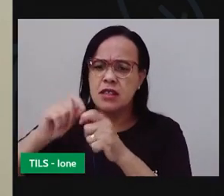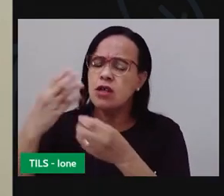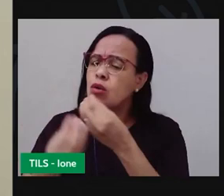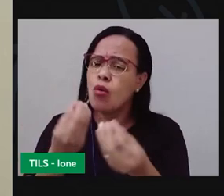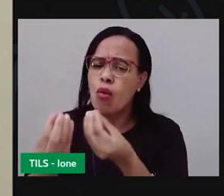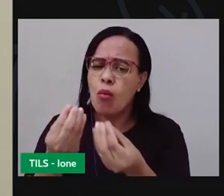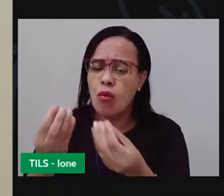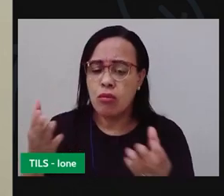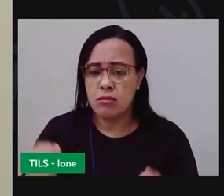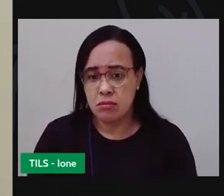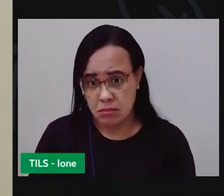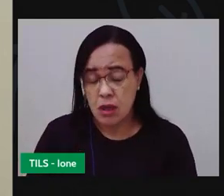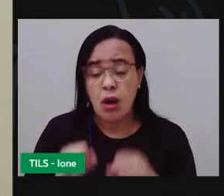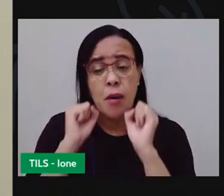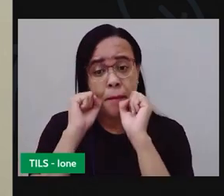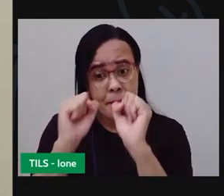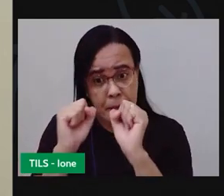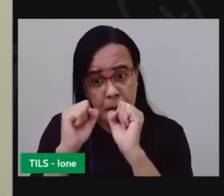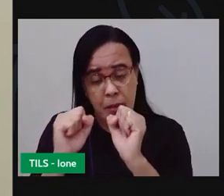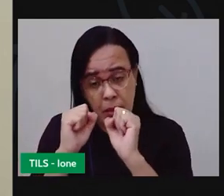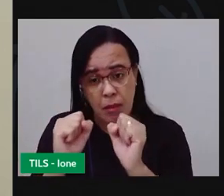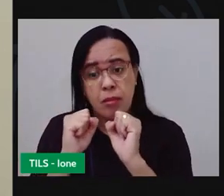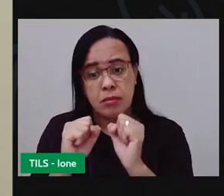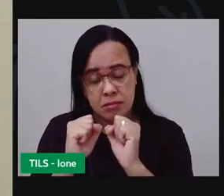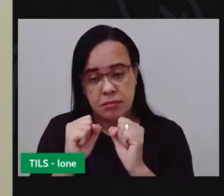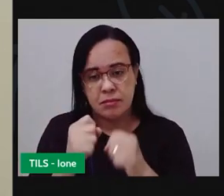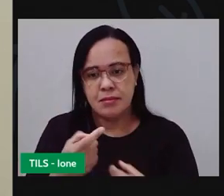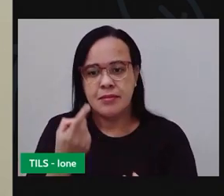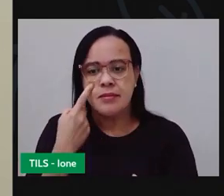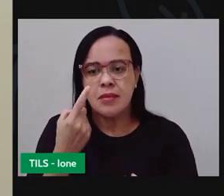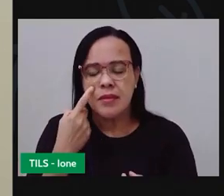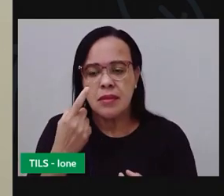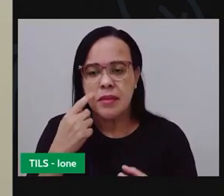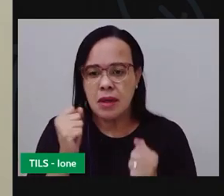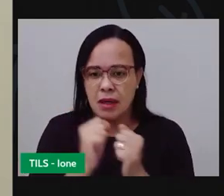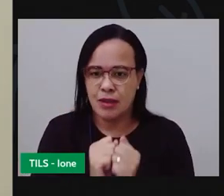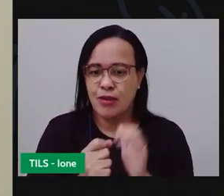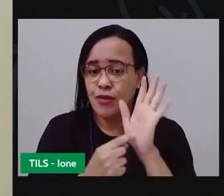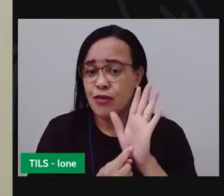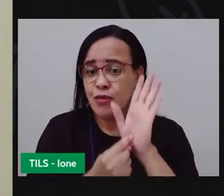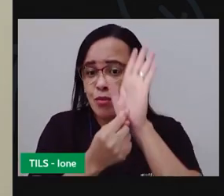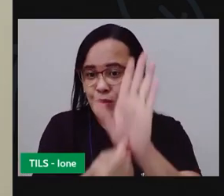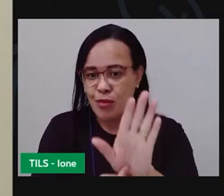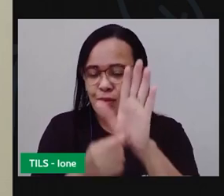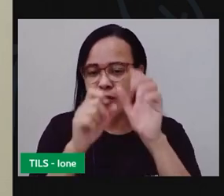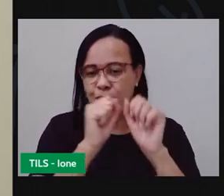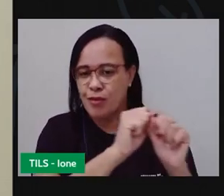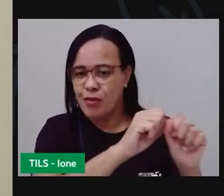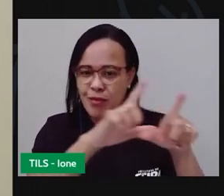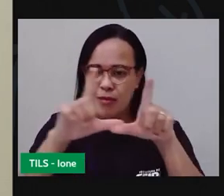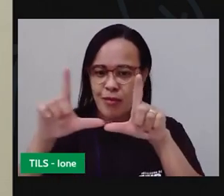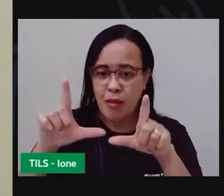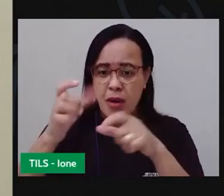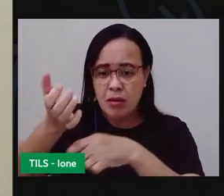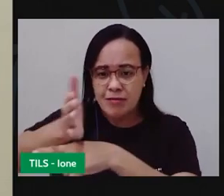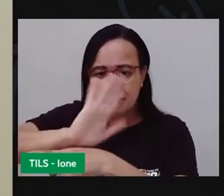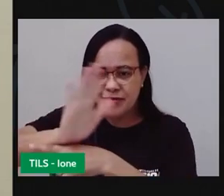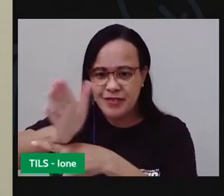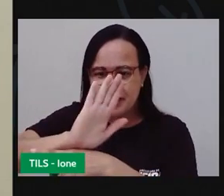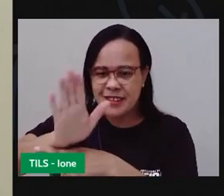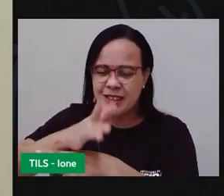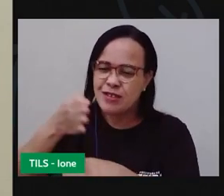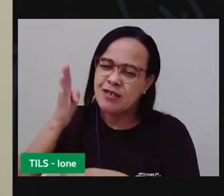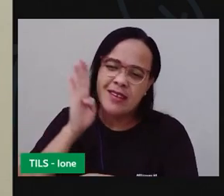Vou mostrar para vocês agora um vídeo muito legal chamado